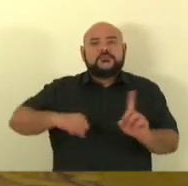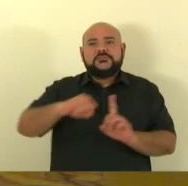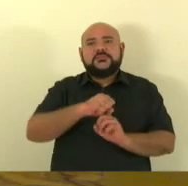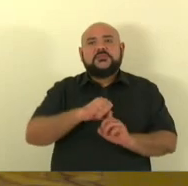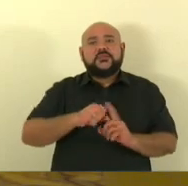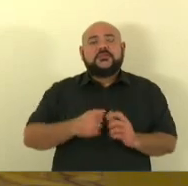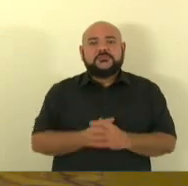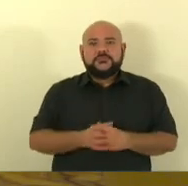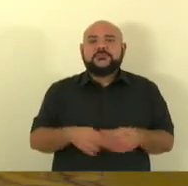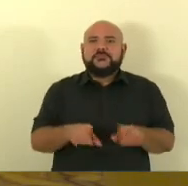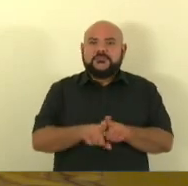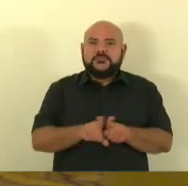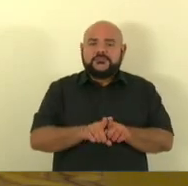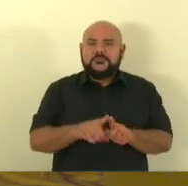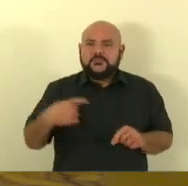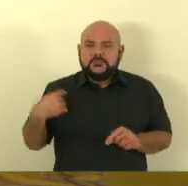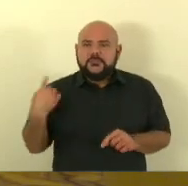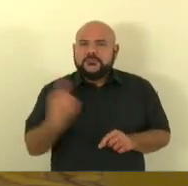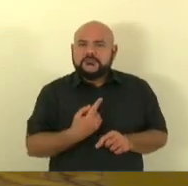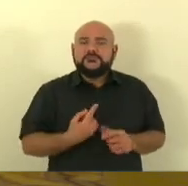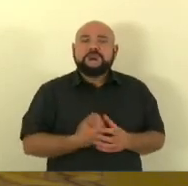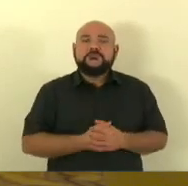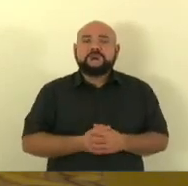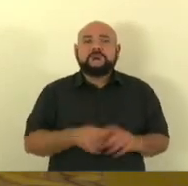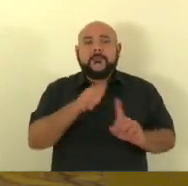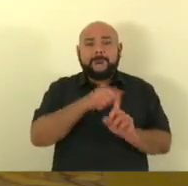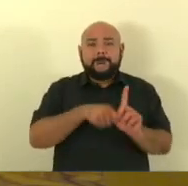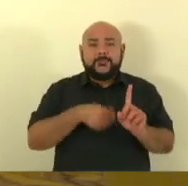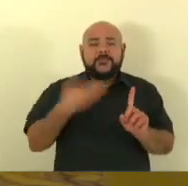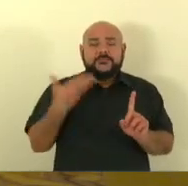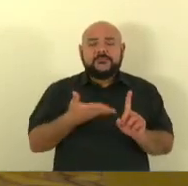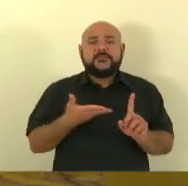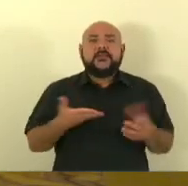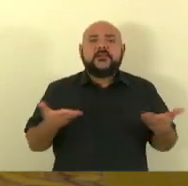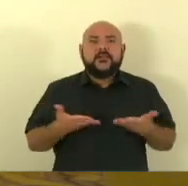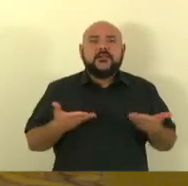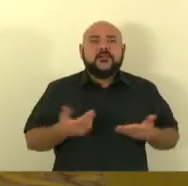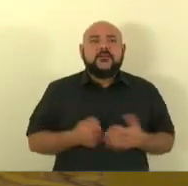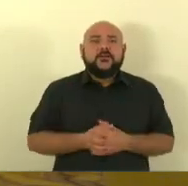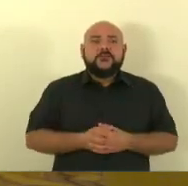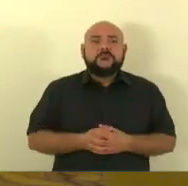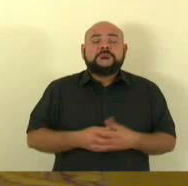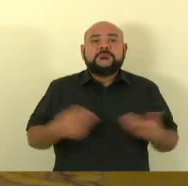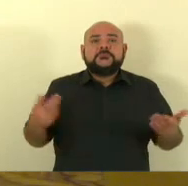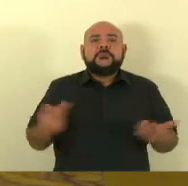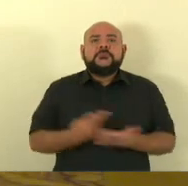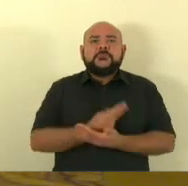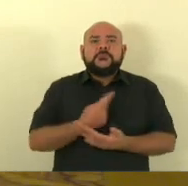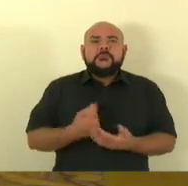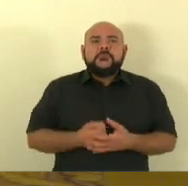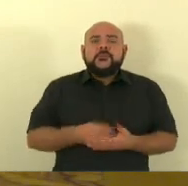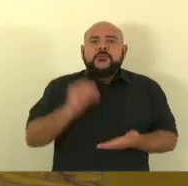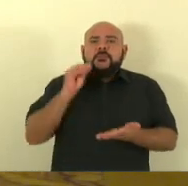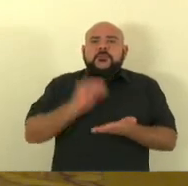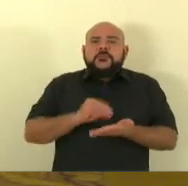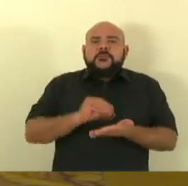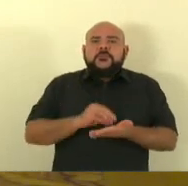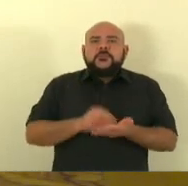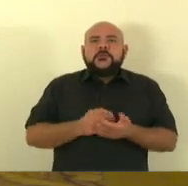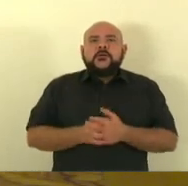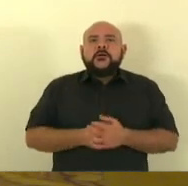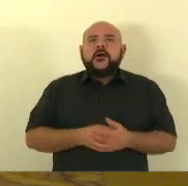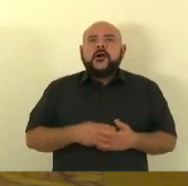para a sociedade nós estamos num mês em que um caso que não foi elucidado neste estado